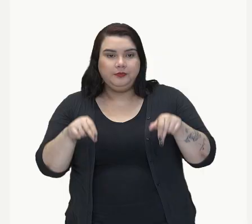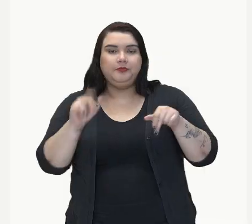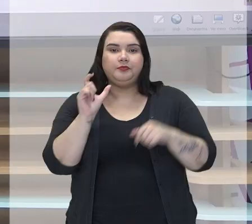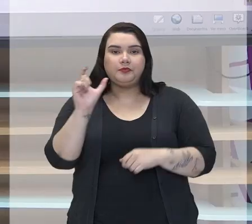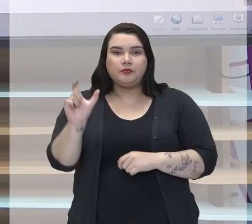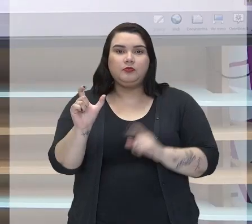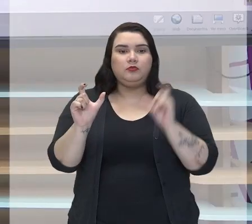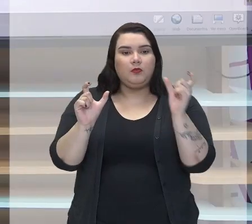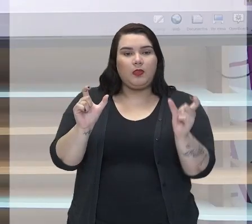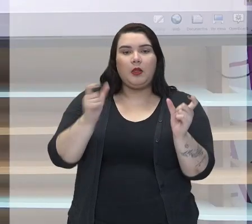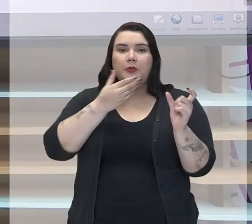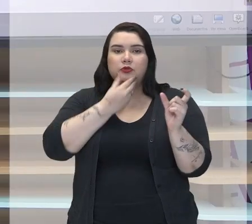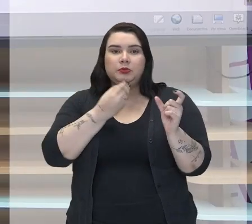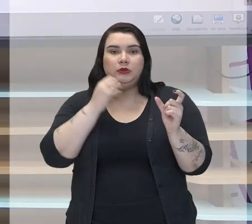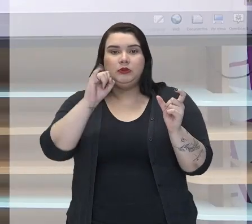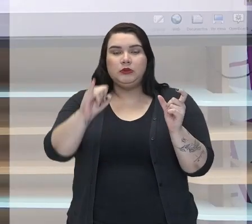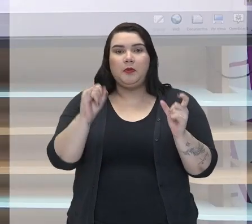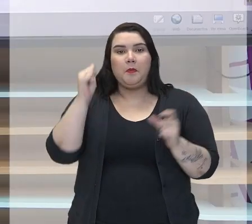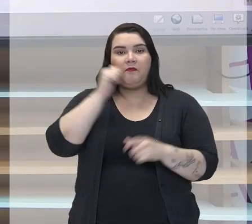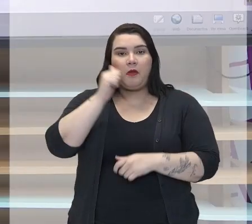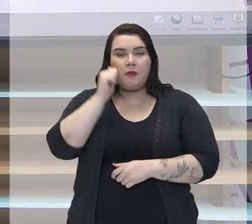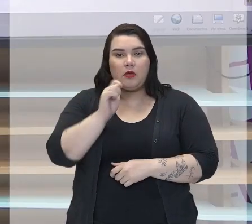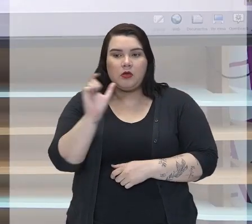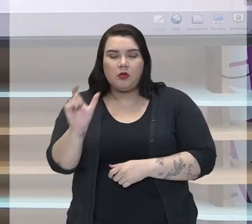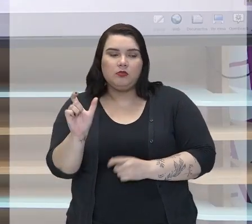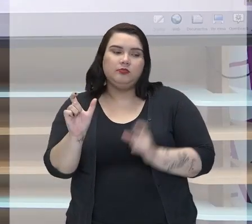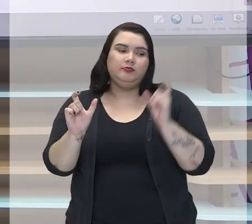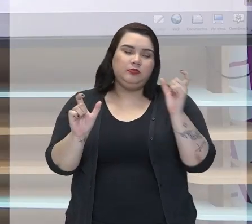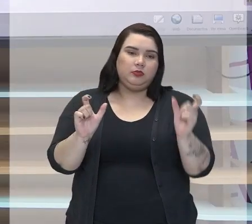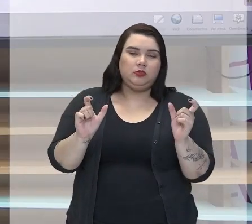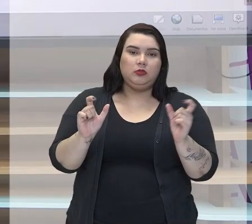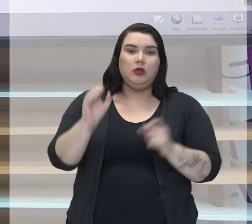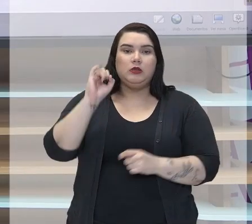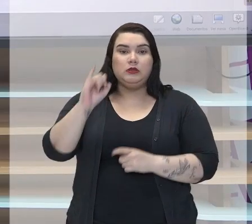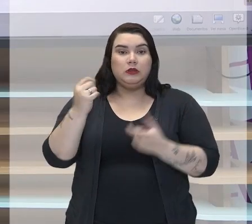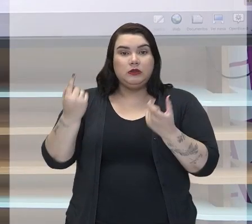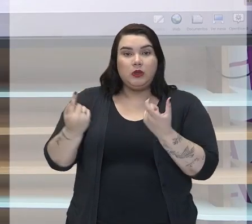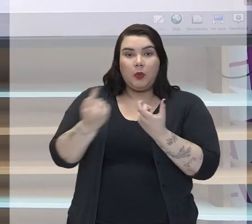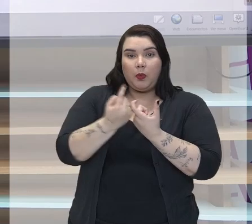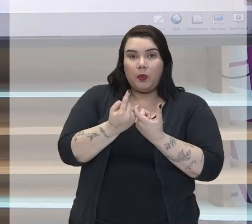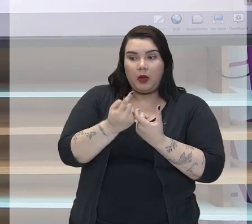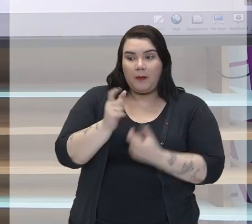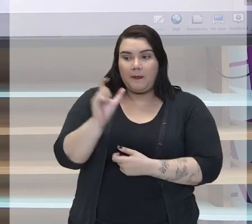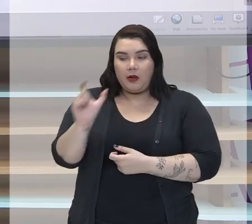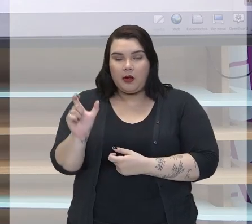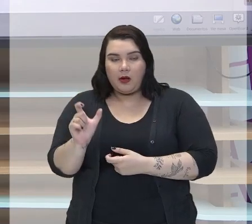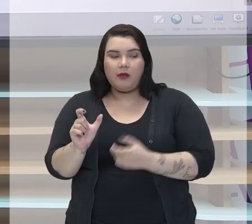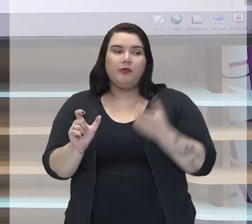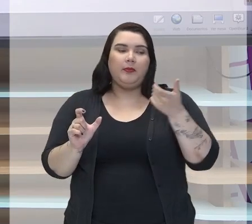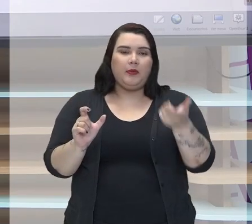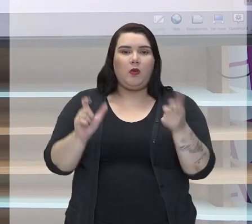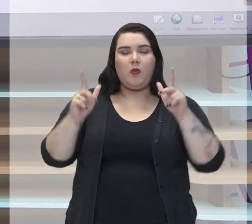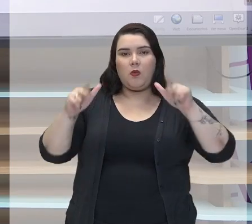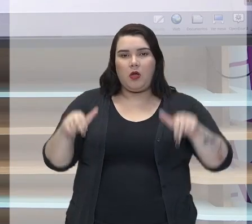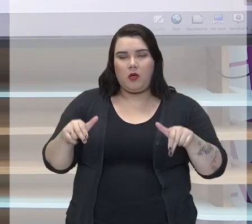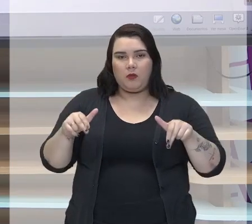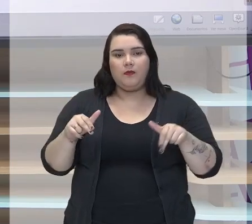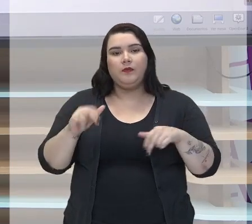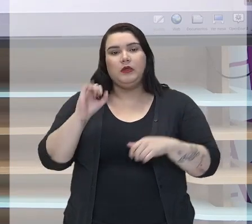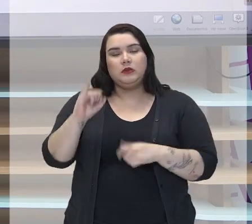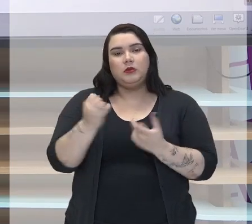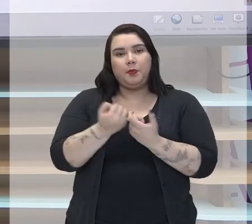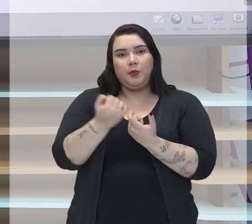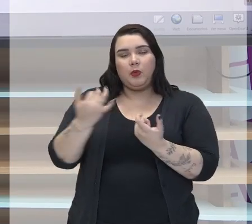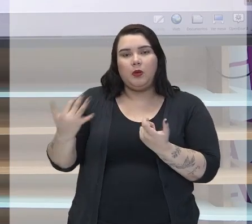no feminino, vai para o feminino também. Se estiver no singular, a palavra de referência também deve ir para singular e